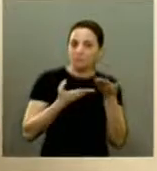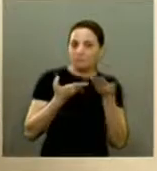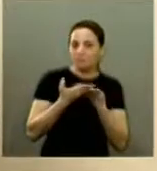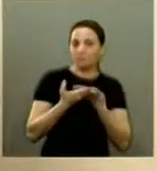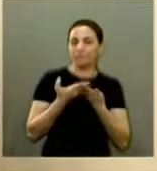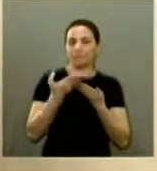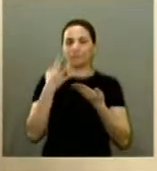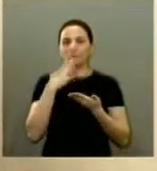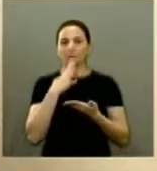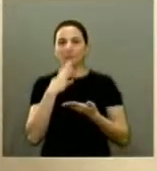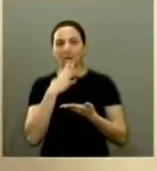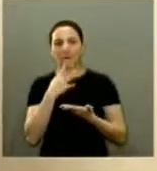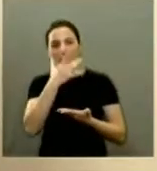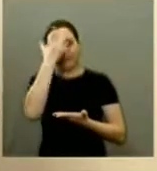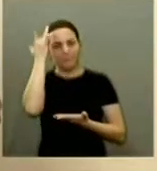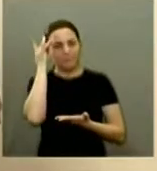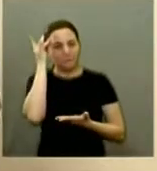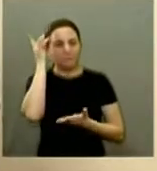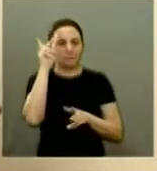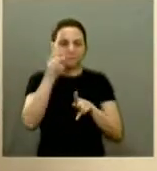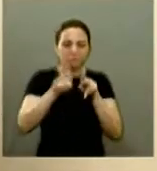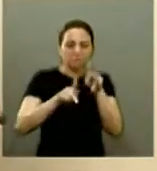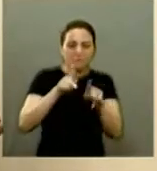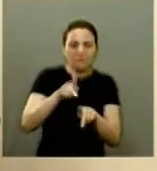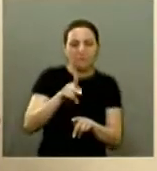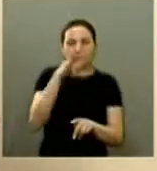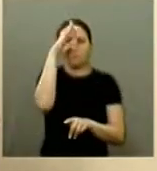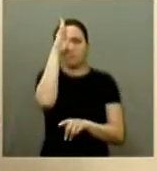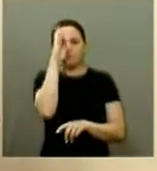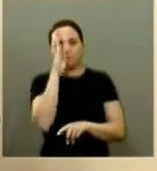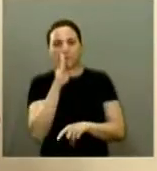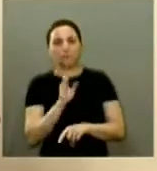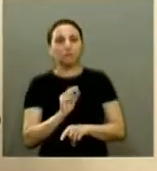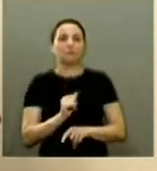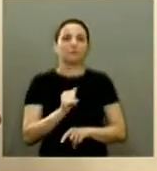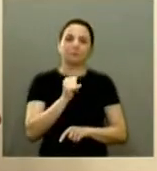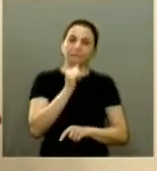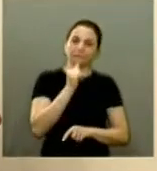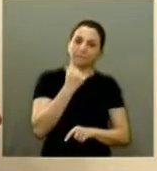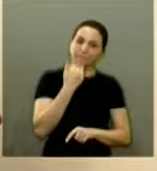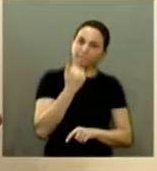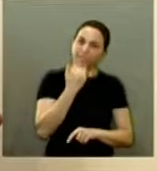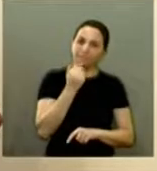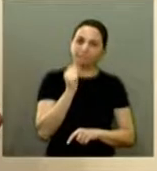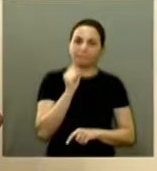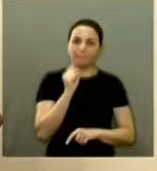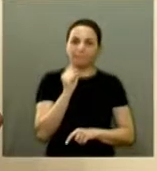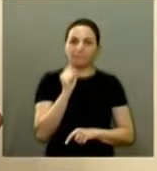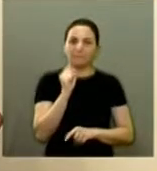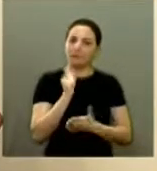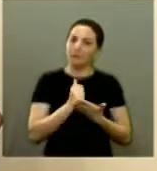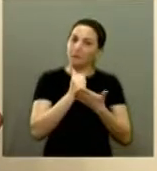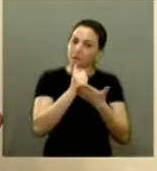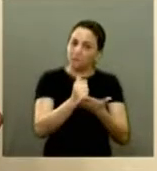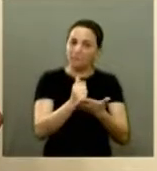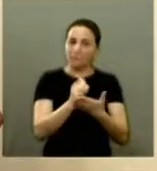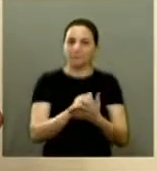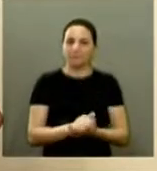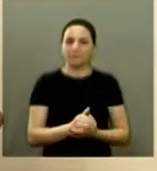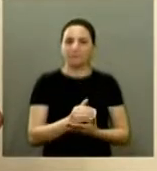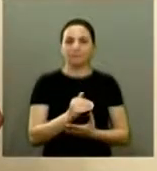passando então nota-se que o povo brasileiro ainda principalmente o araraquarense é bastante solidário